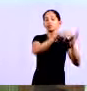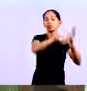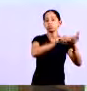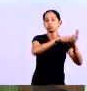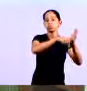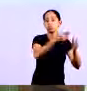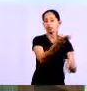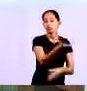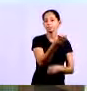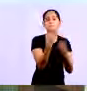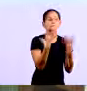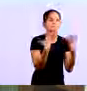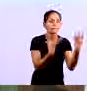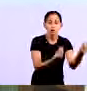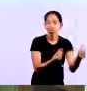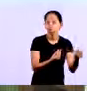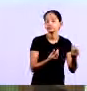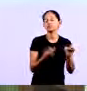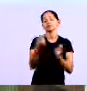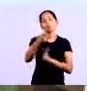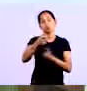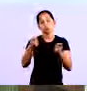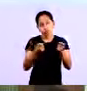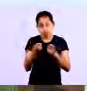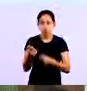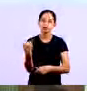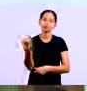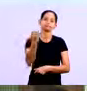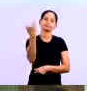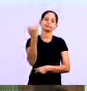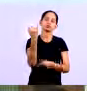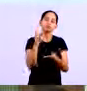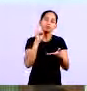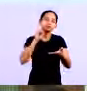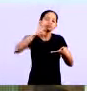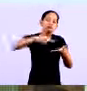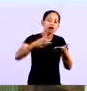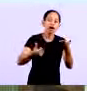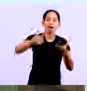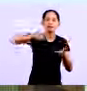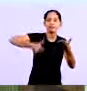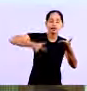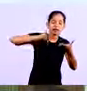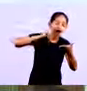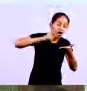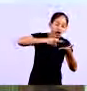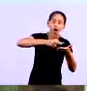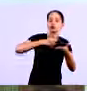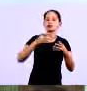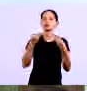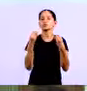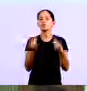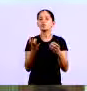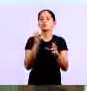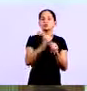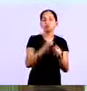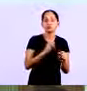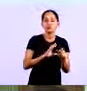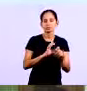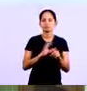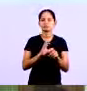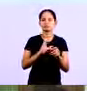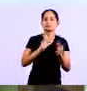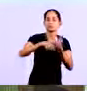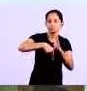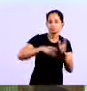Então esse controle serve para tudo isso. Você consegue acompanhar porque é muito difícil você imaginar todos os dias você está ali somando o que está em atraso ou